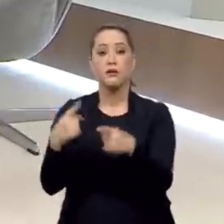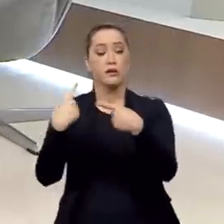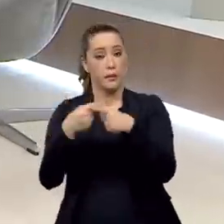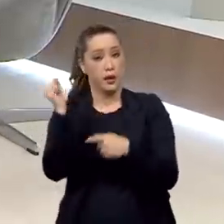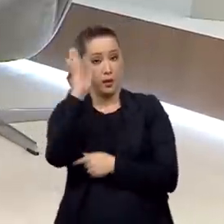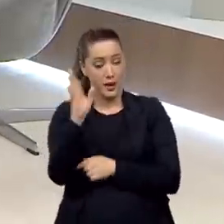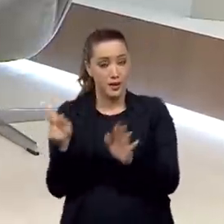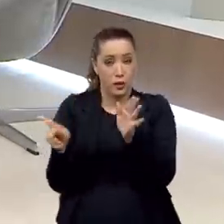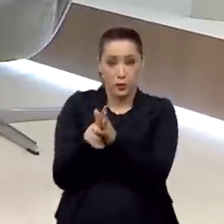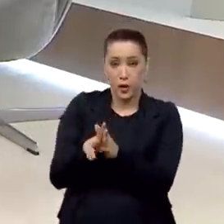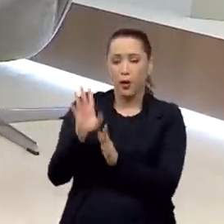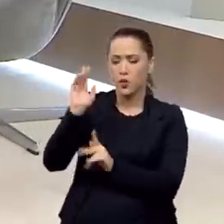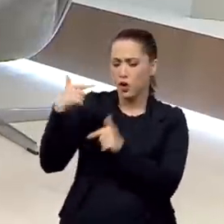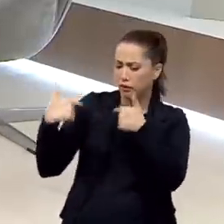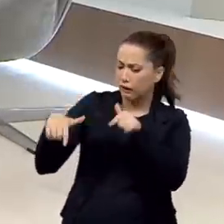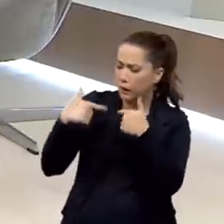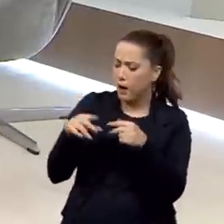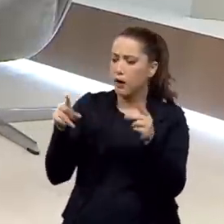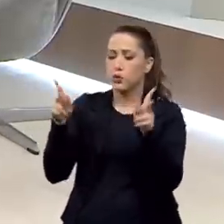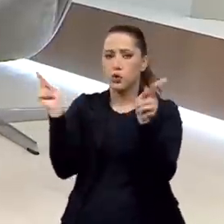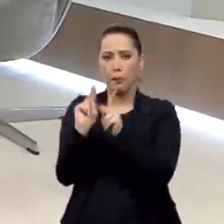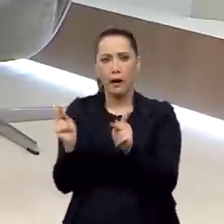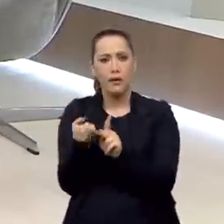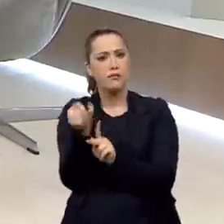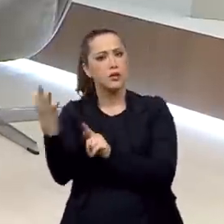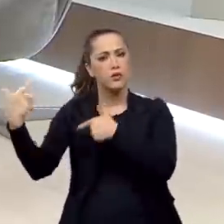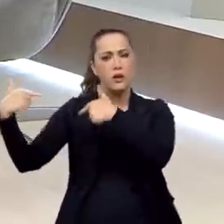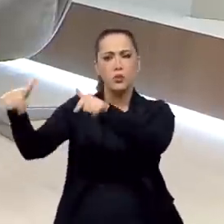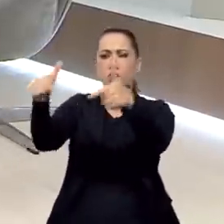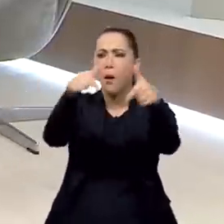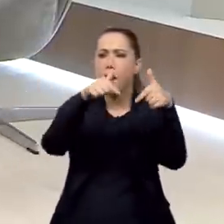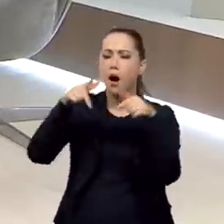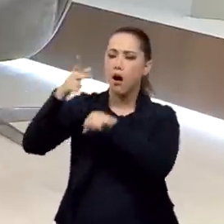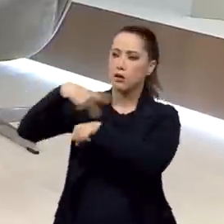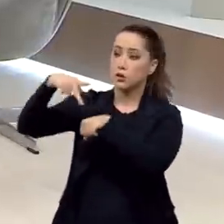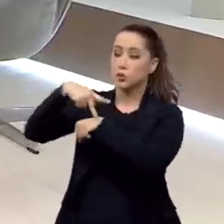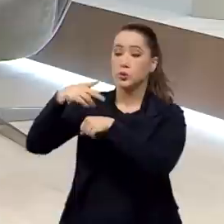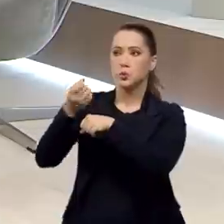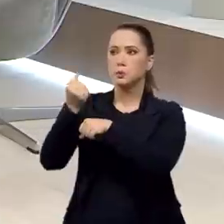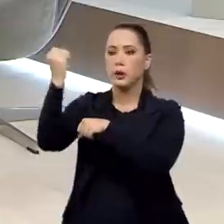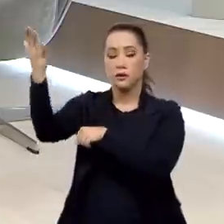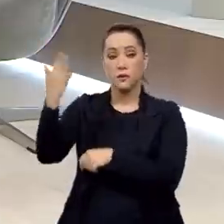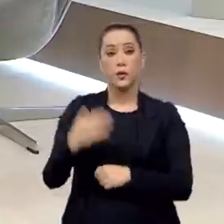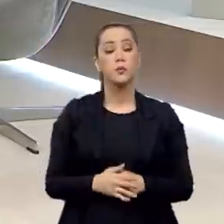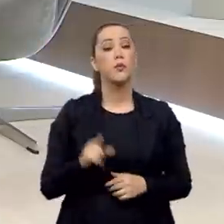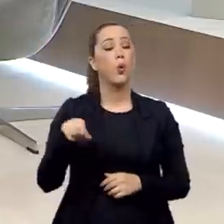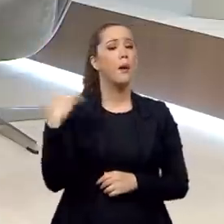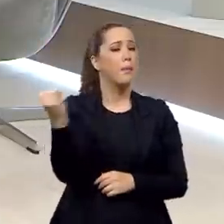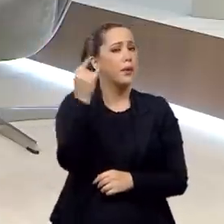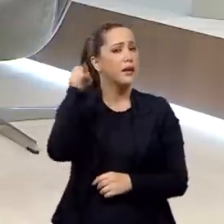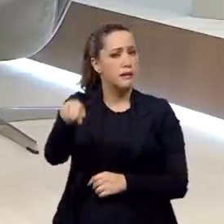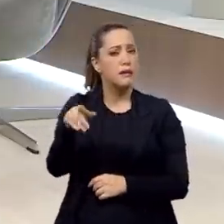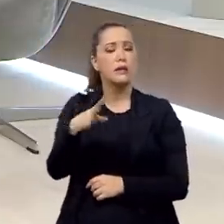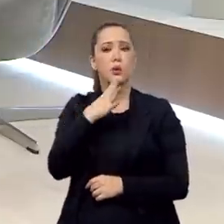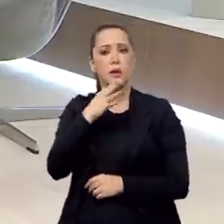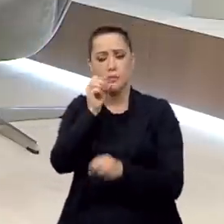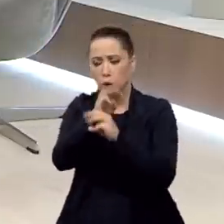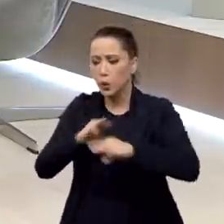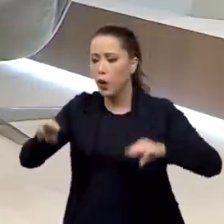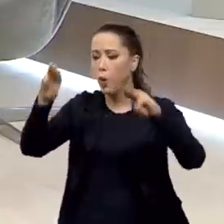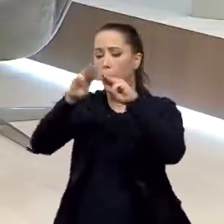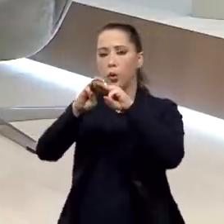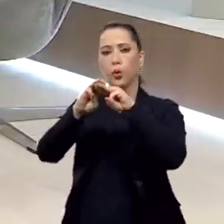próprio Exército Brasileiro nos representa hoje em diversas missões. Eu queria que o explicasse para a gente qual a importância desse reconhecimento para a nossa tropa.